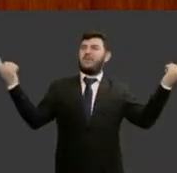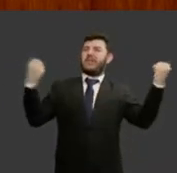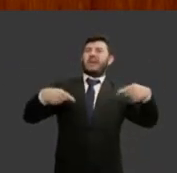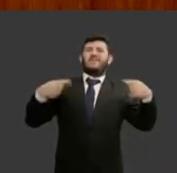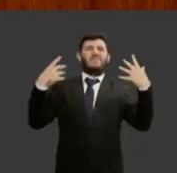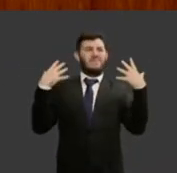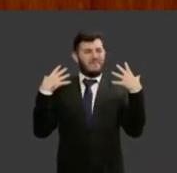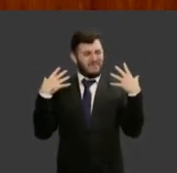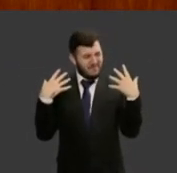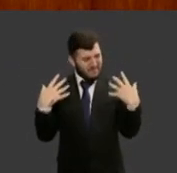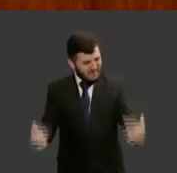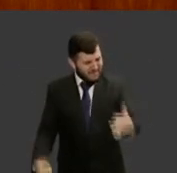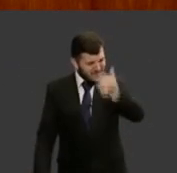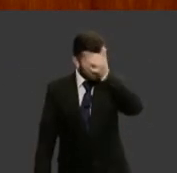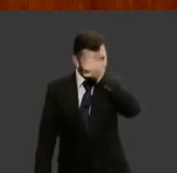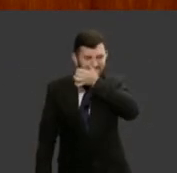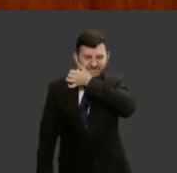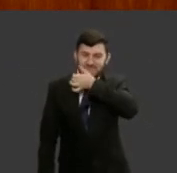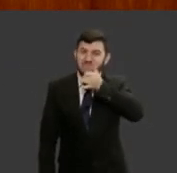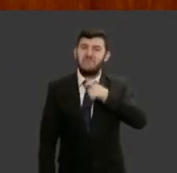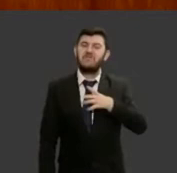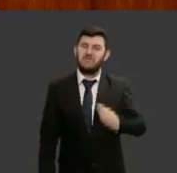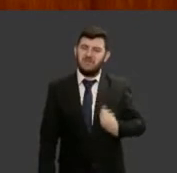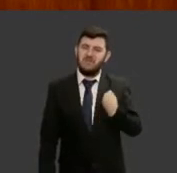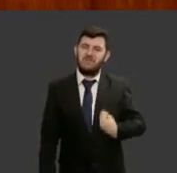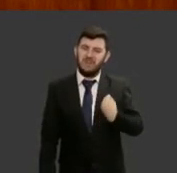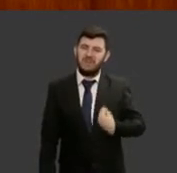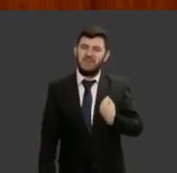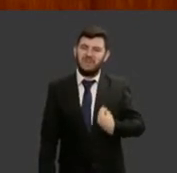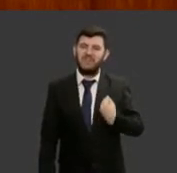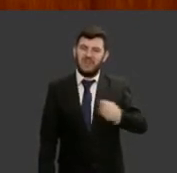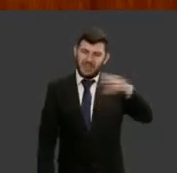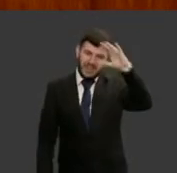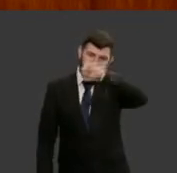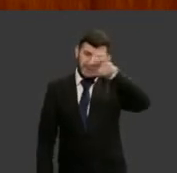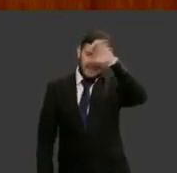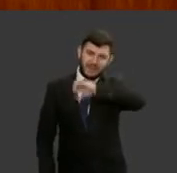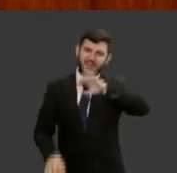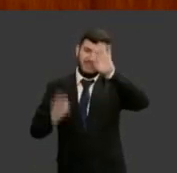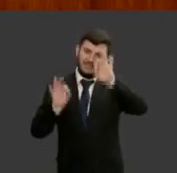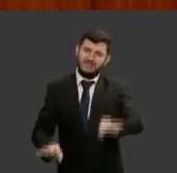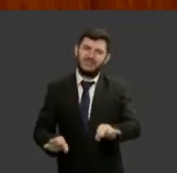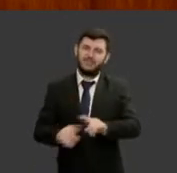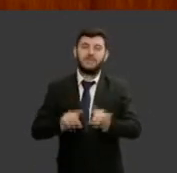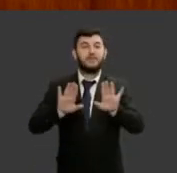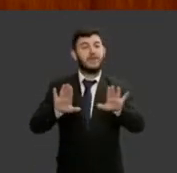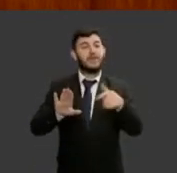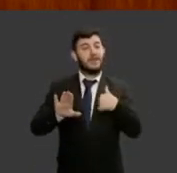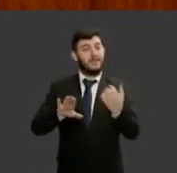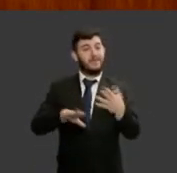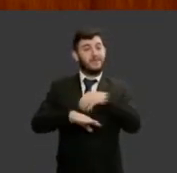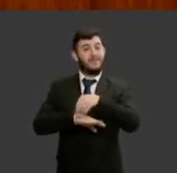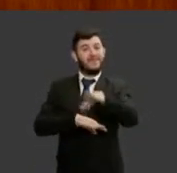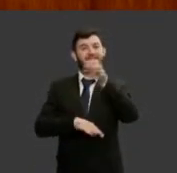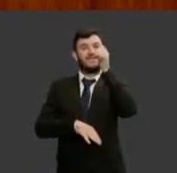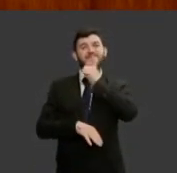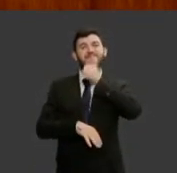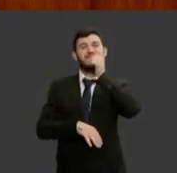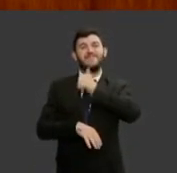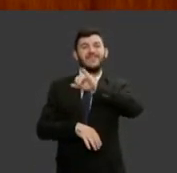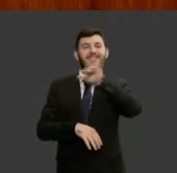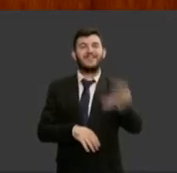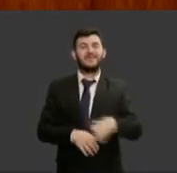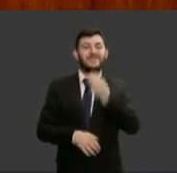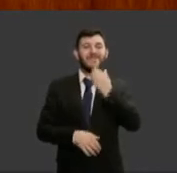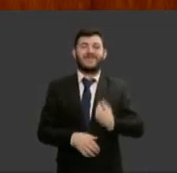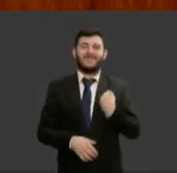aprendi a viver mas eu gostaria também de deixar a todas as mulheres nessa oportunidade